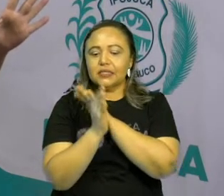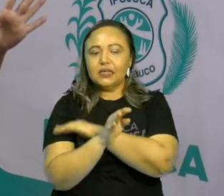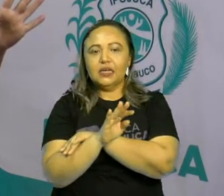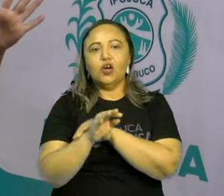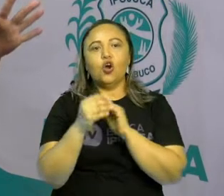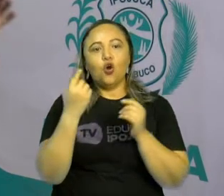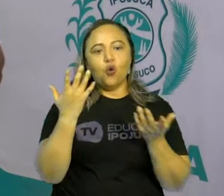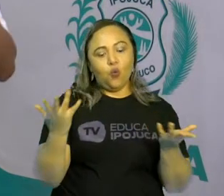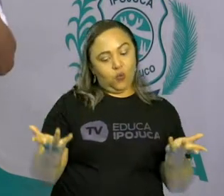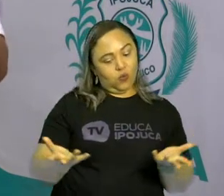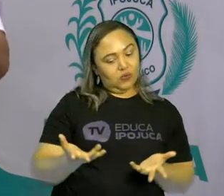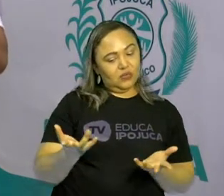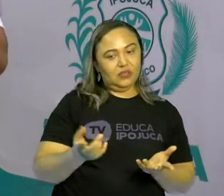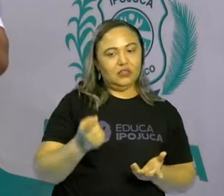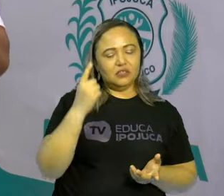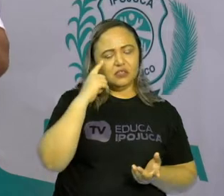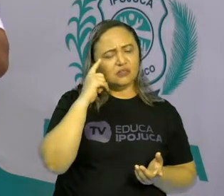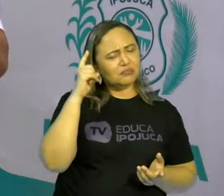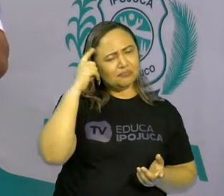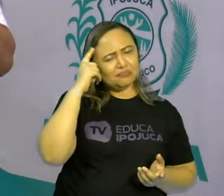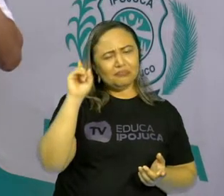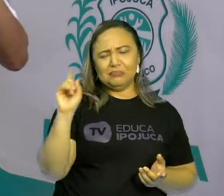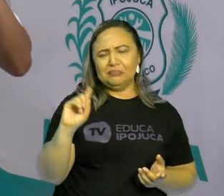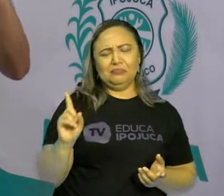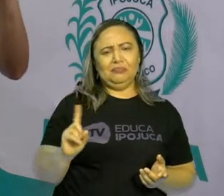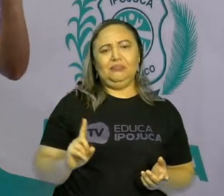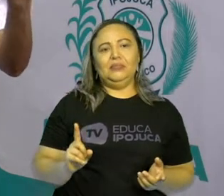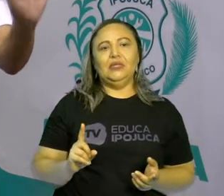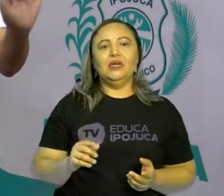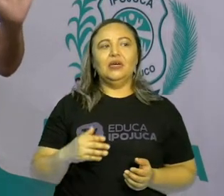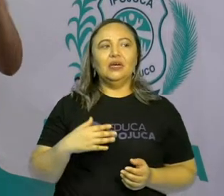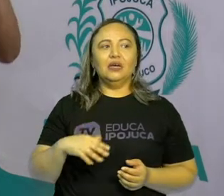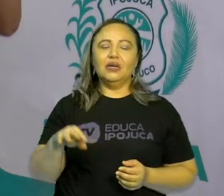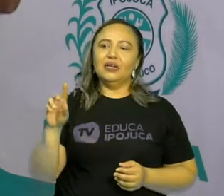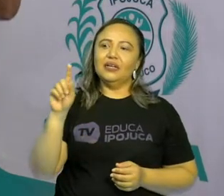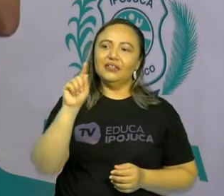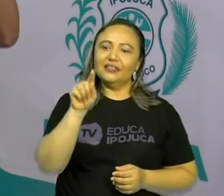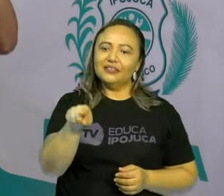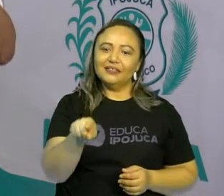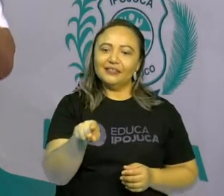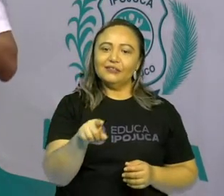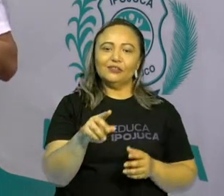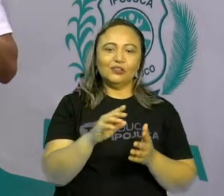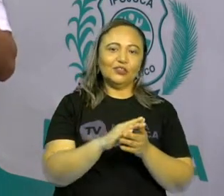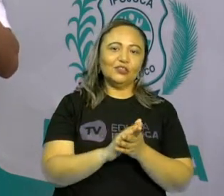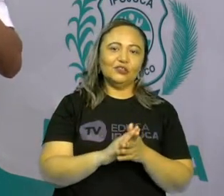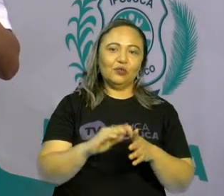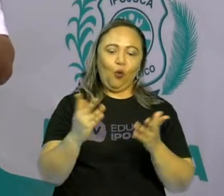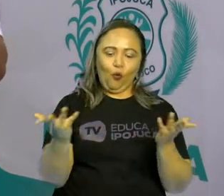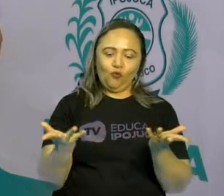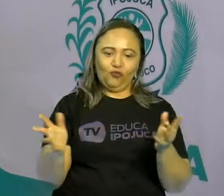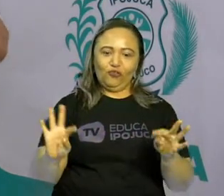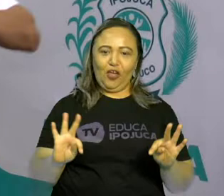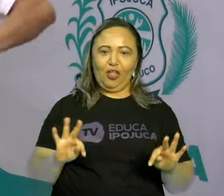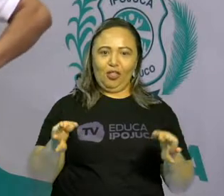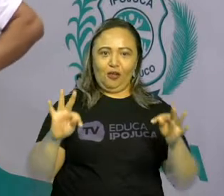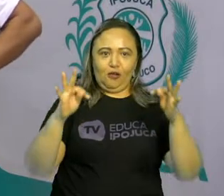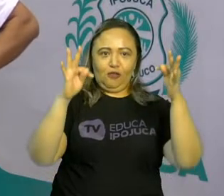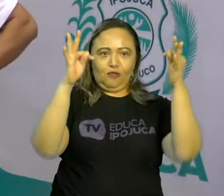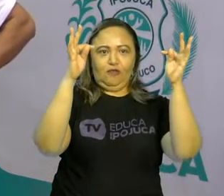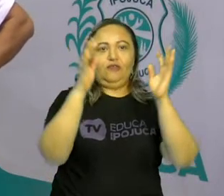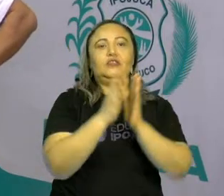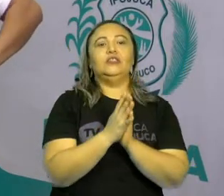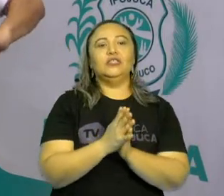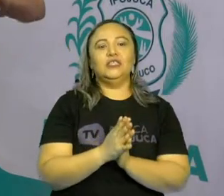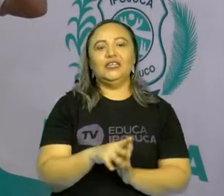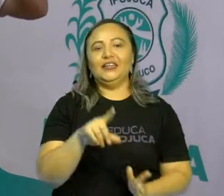não pensa assim, né? Hoje em dia a gente vai lá, um fosfurozinho ou um botãozinho automático da tomada e o fogo estende. Mas imagina